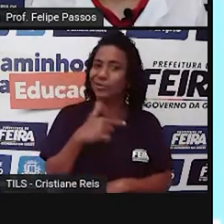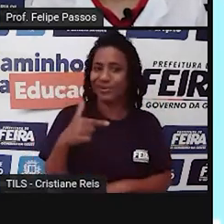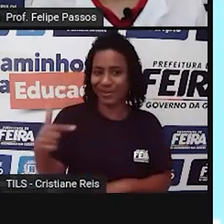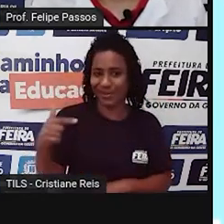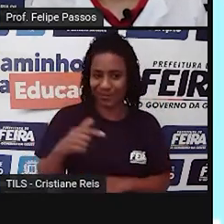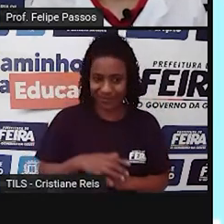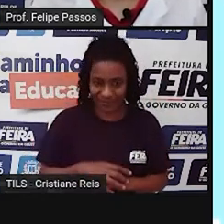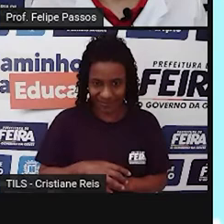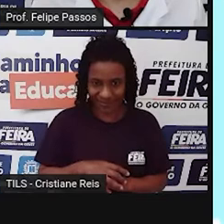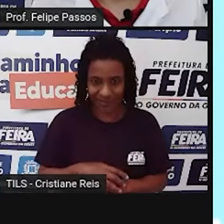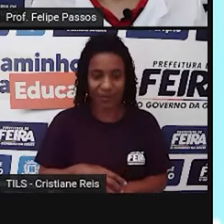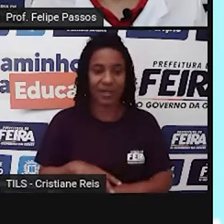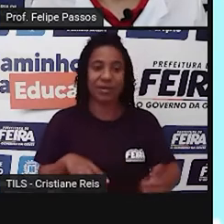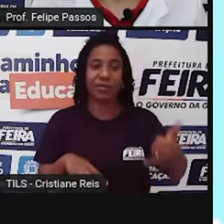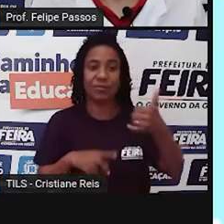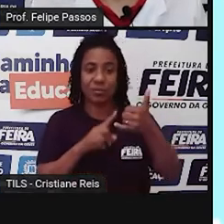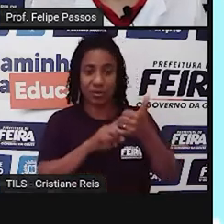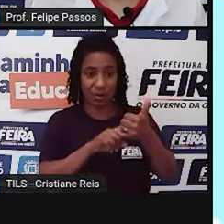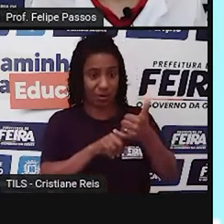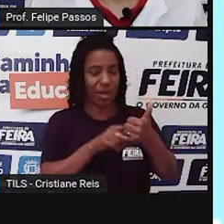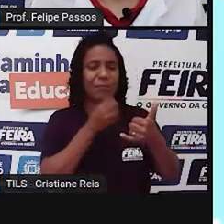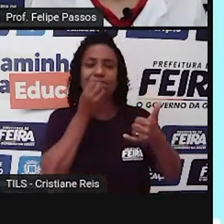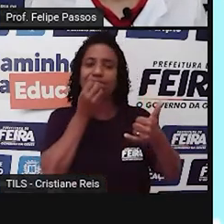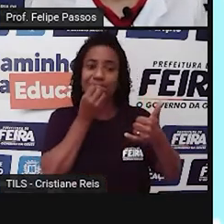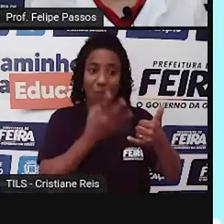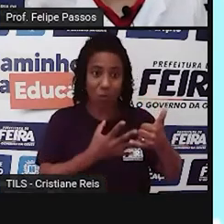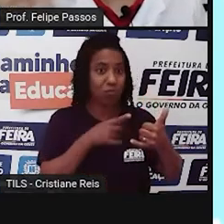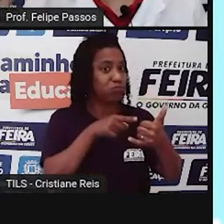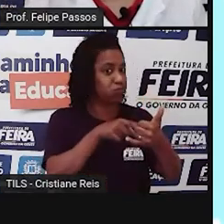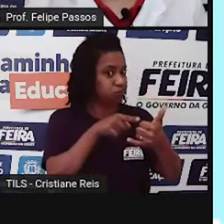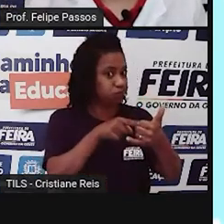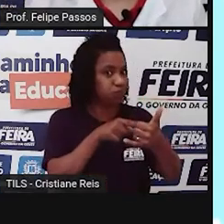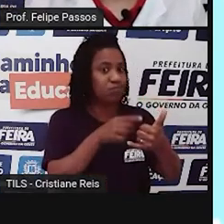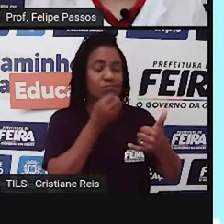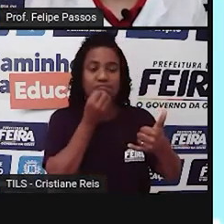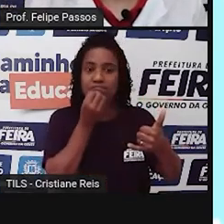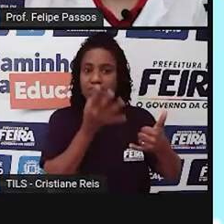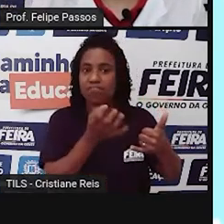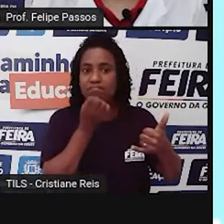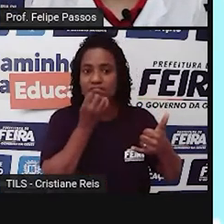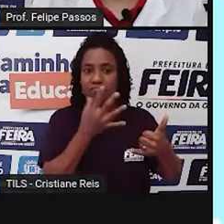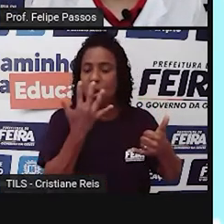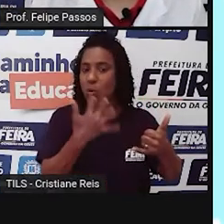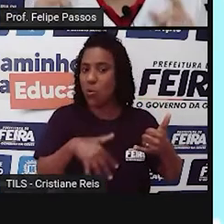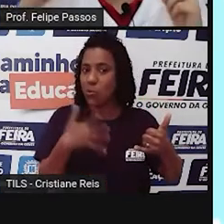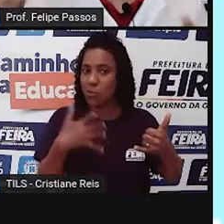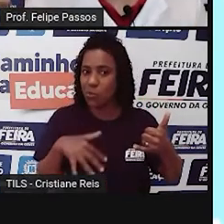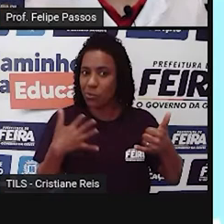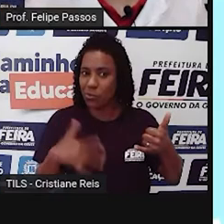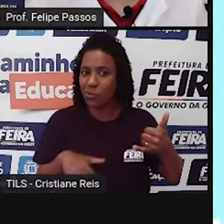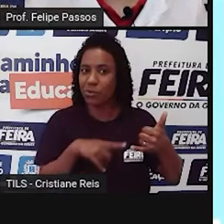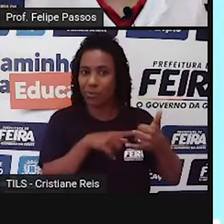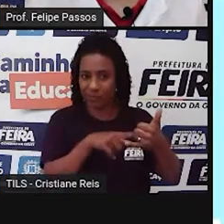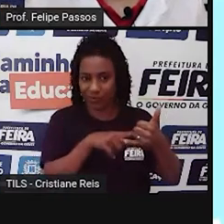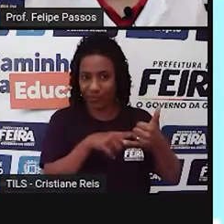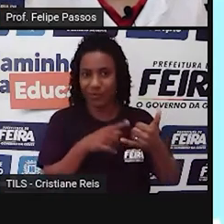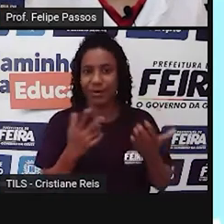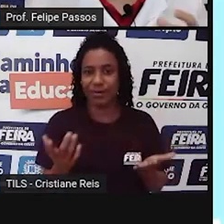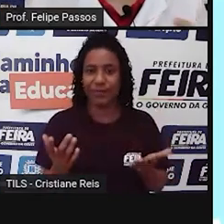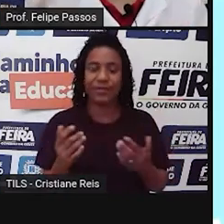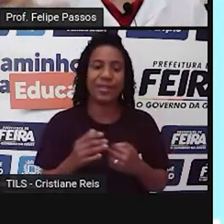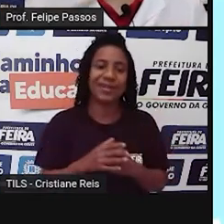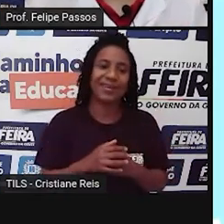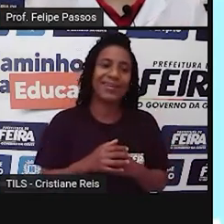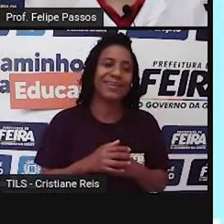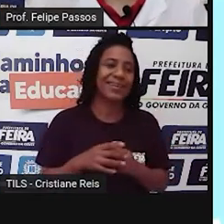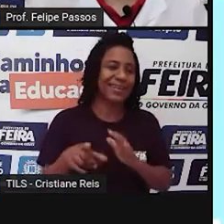celular, ele é uma ferramenta muito completa, muito complexa. E tem as ferramentas que a gente já associa como ferramenta. Se eu